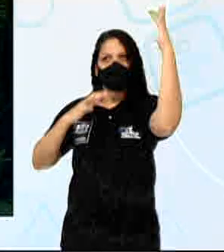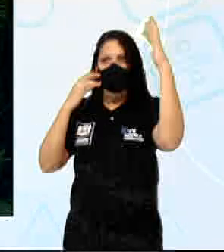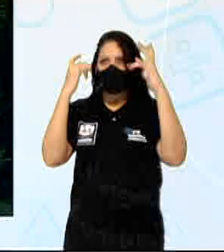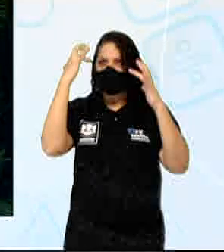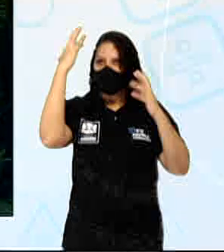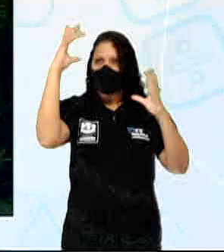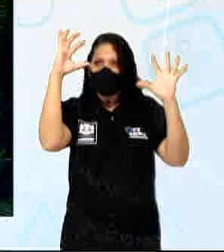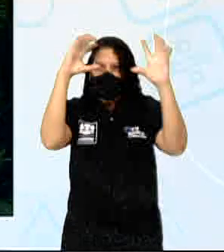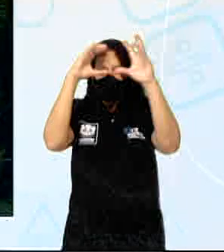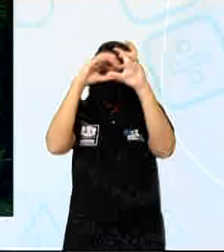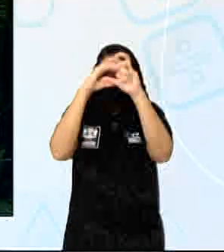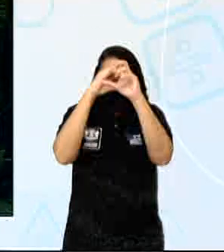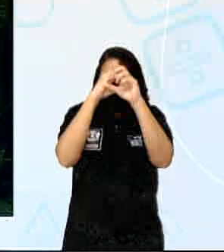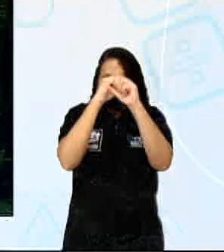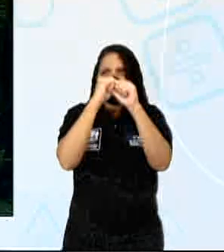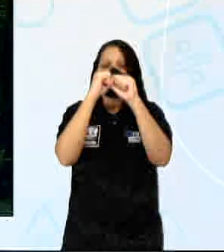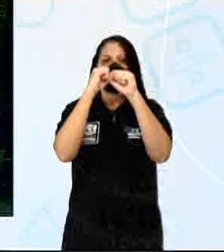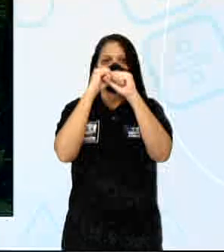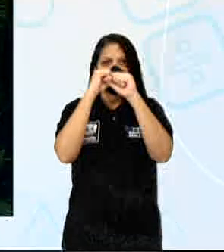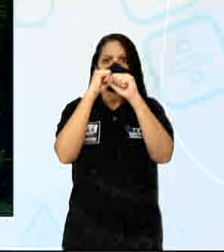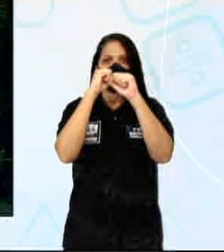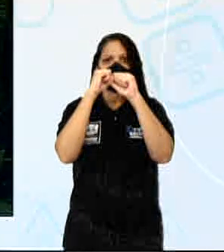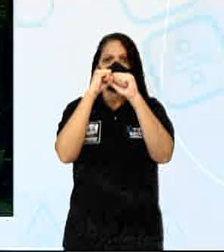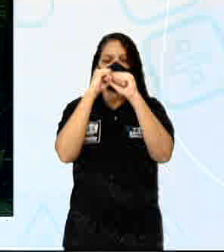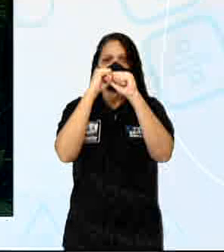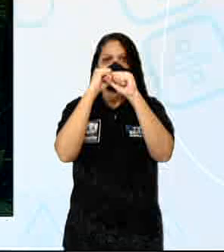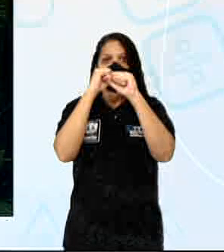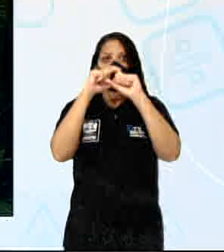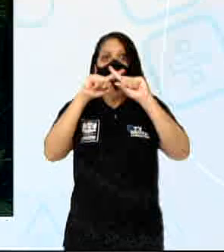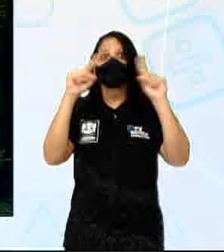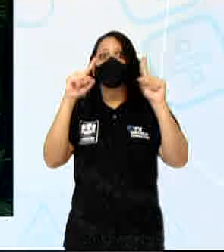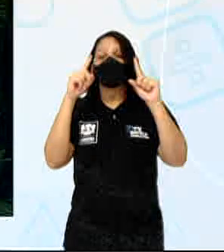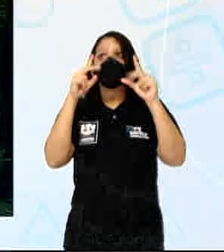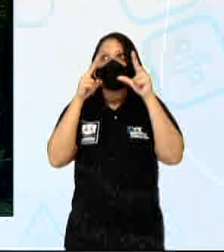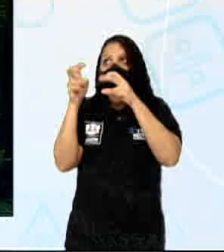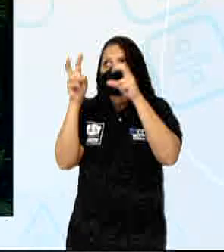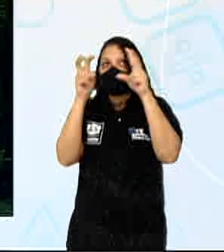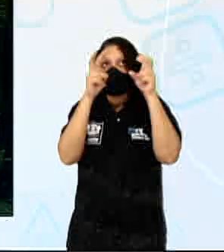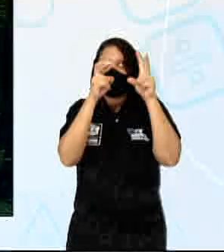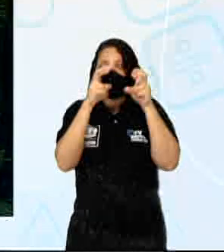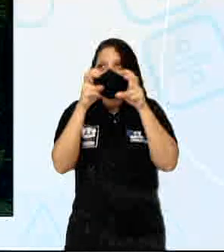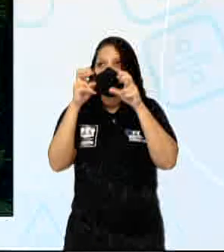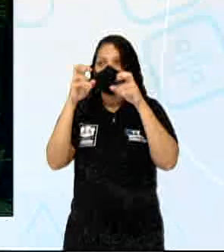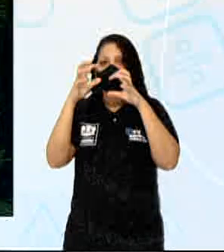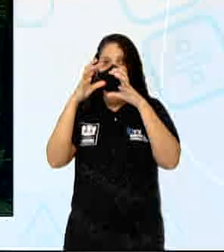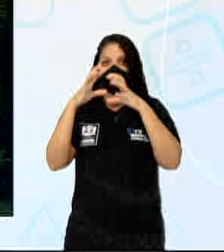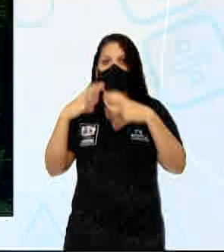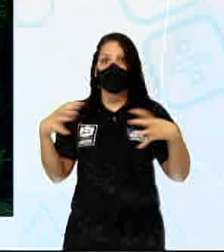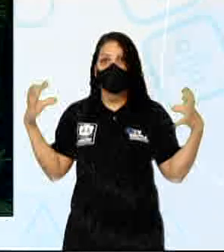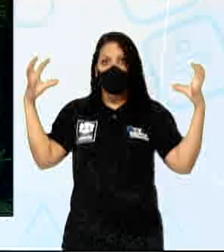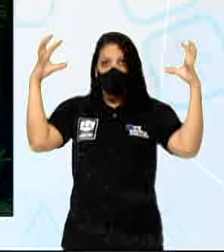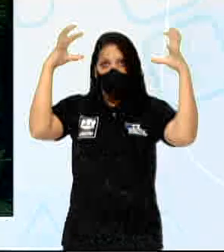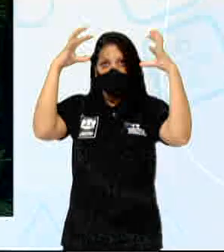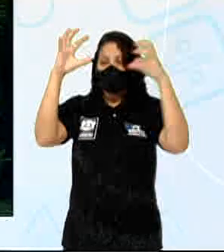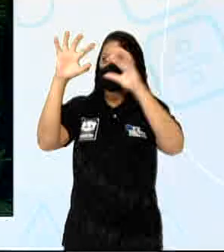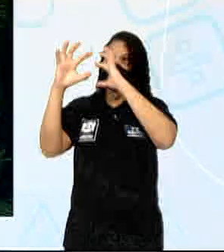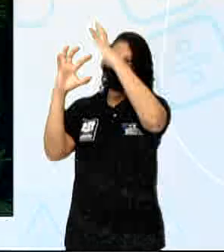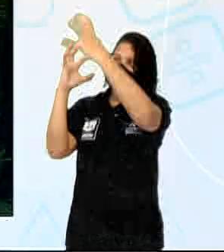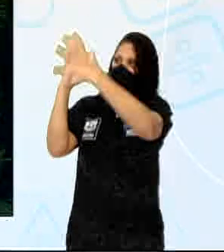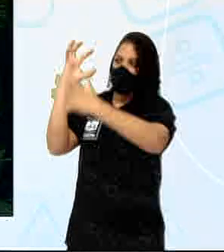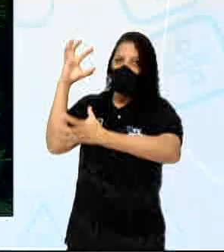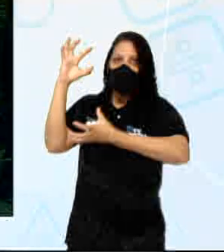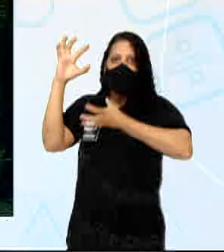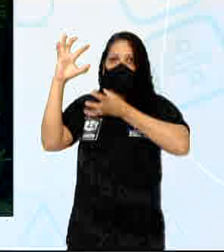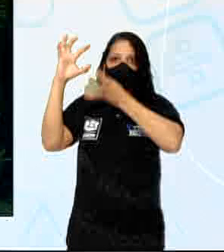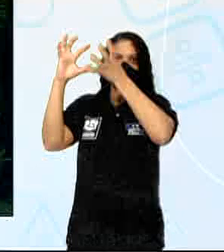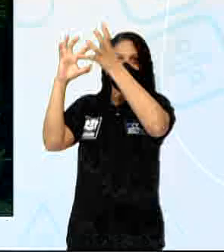extrema radiação, de muito sol, mas a copa das árvores, ela forma uma espécie de docel. É como